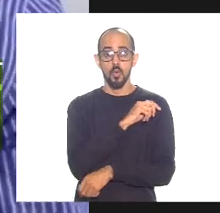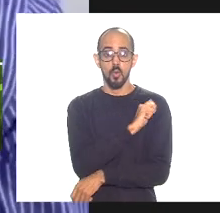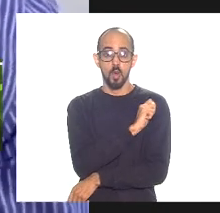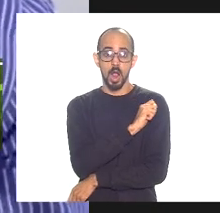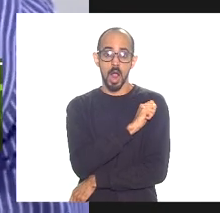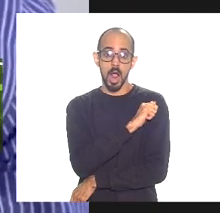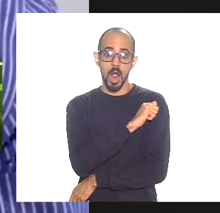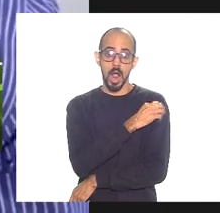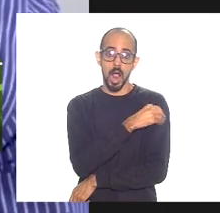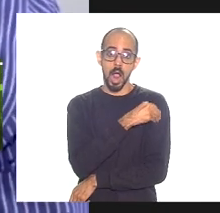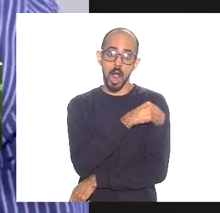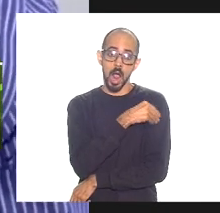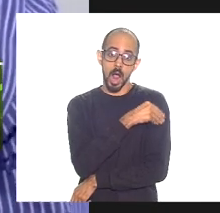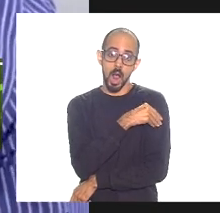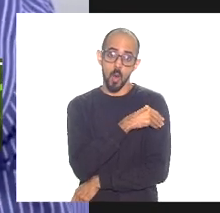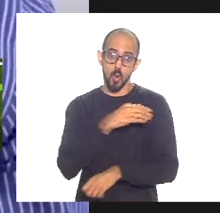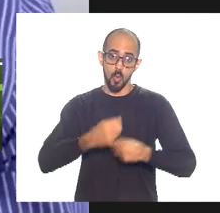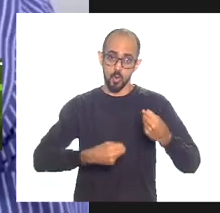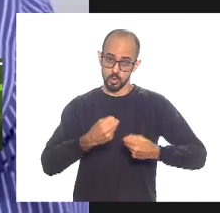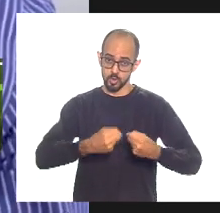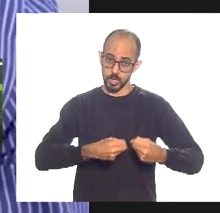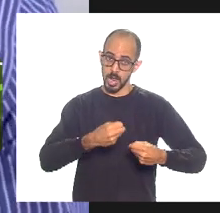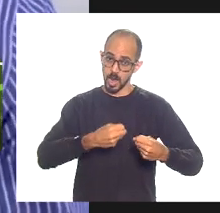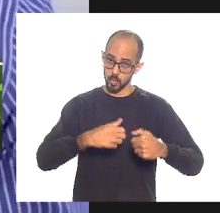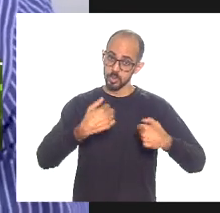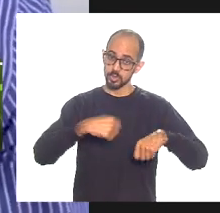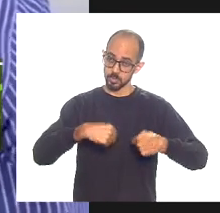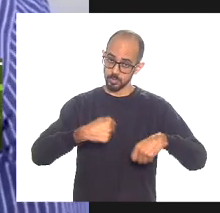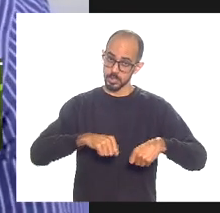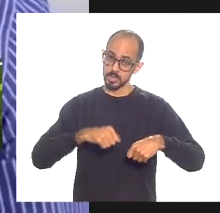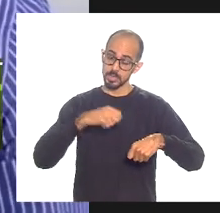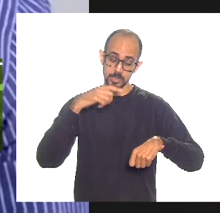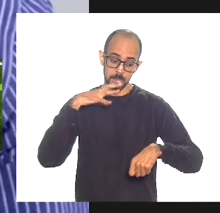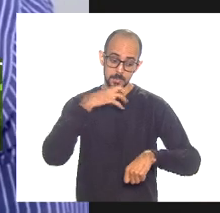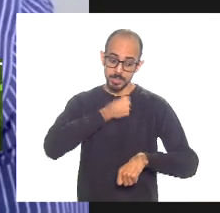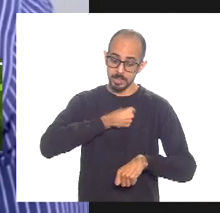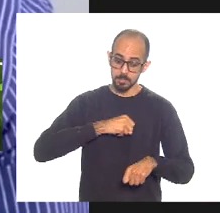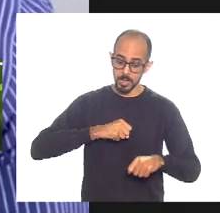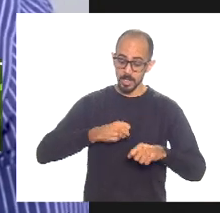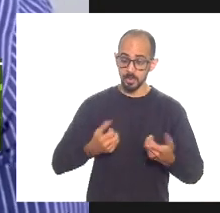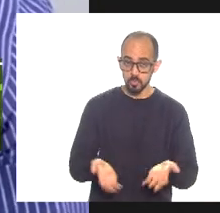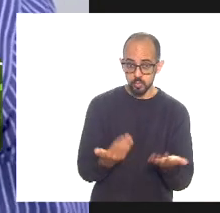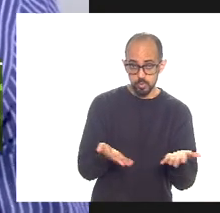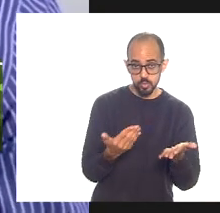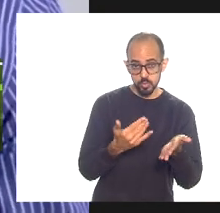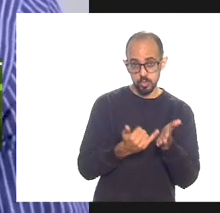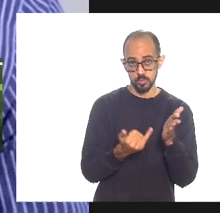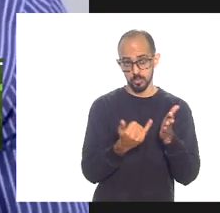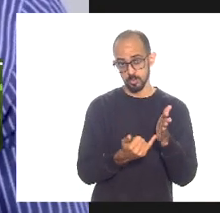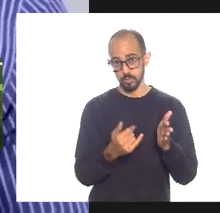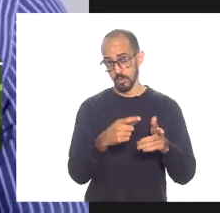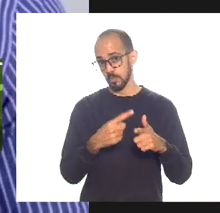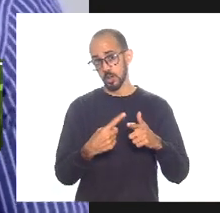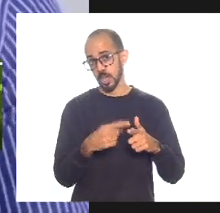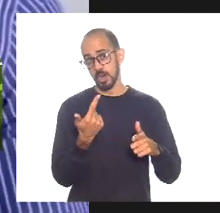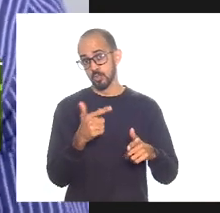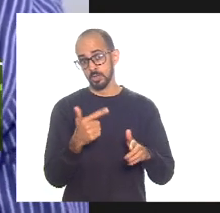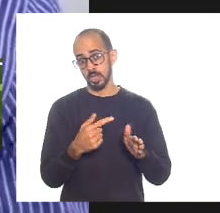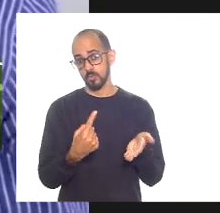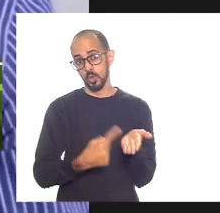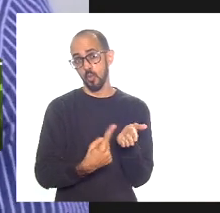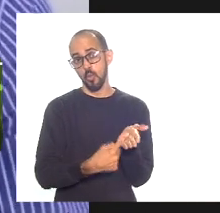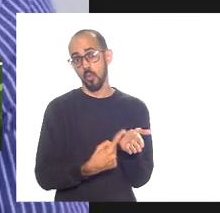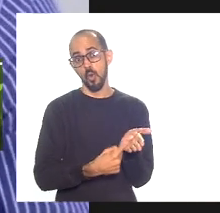que muito bem falou Luiz Paulo é preciso rever alguns incentivos fiscais que foram dados porque não foram cumprindo as suas